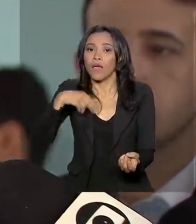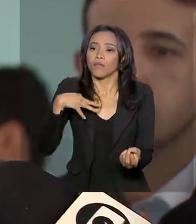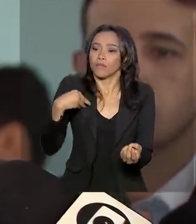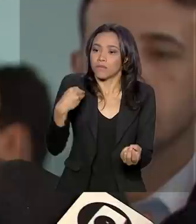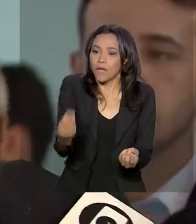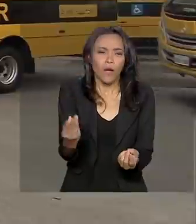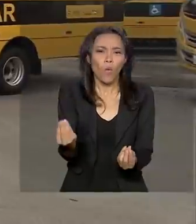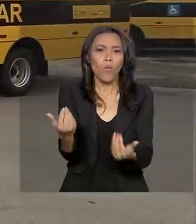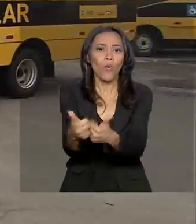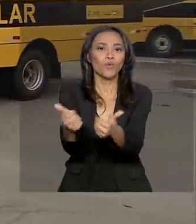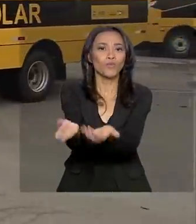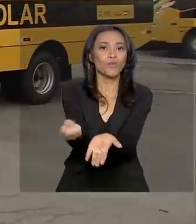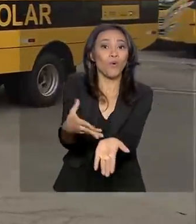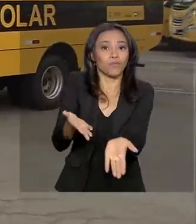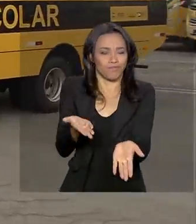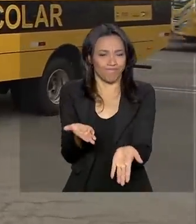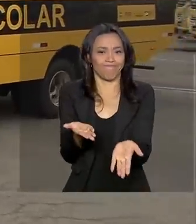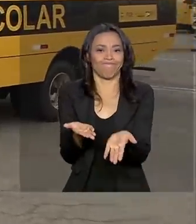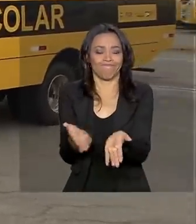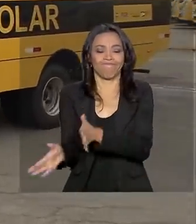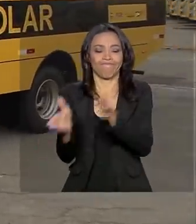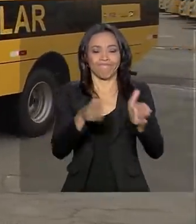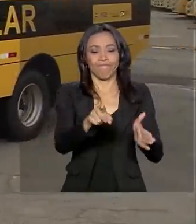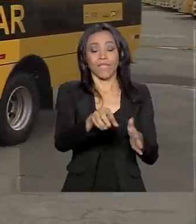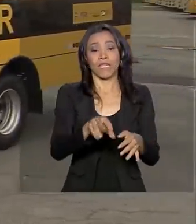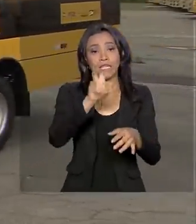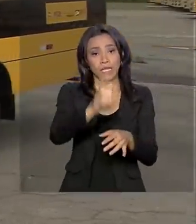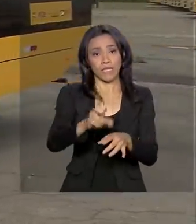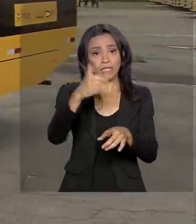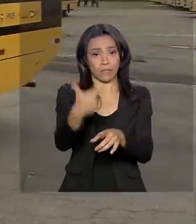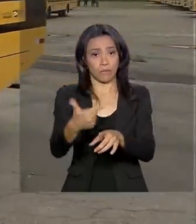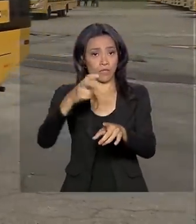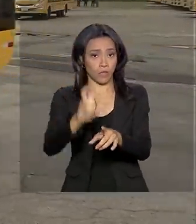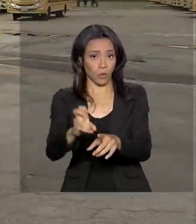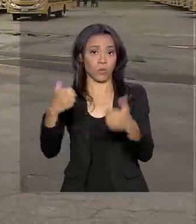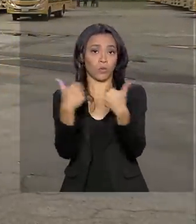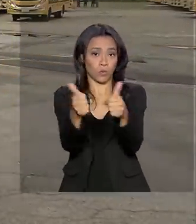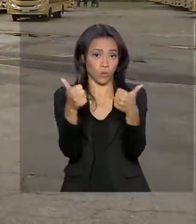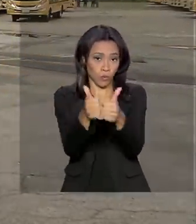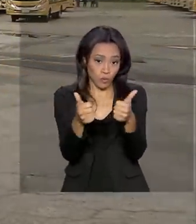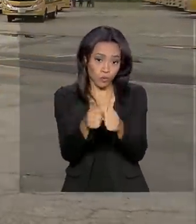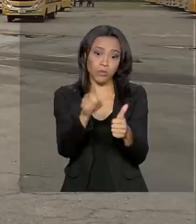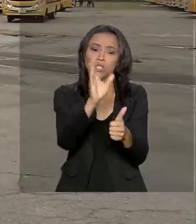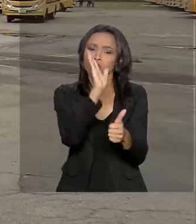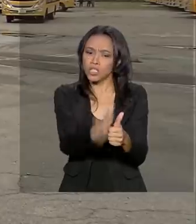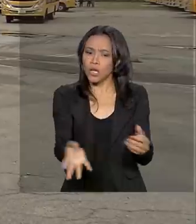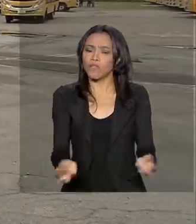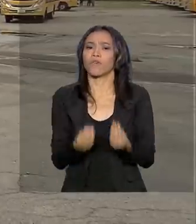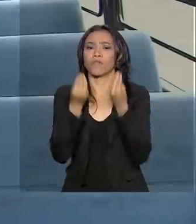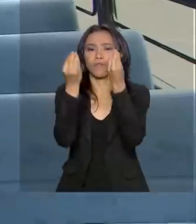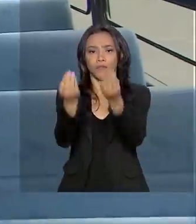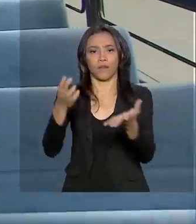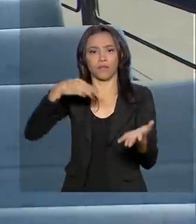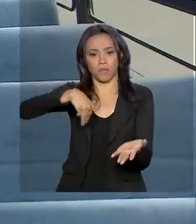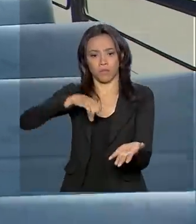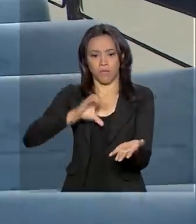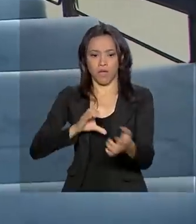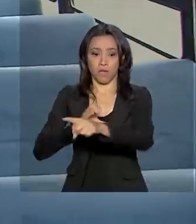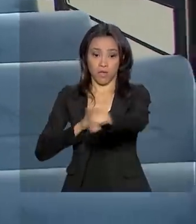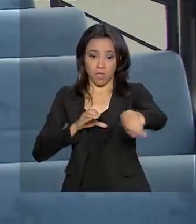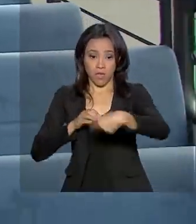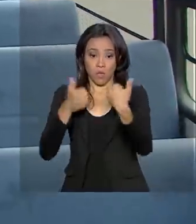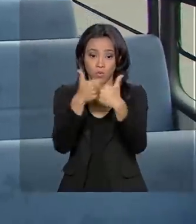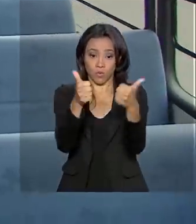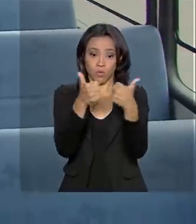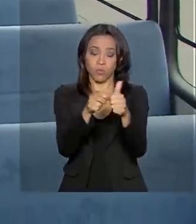forma de ônibus novo. Somente este ano, 552 ônibus do programa Caminho da Escola já foram entregues pelo MEC. Os ônibus